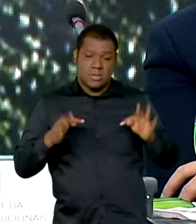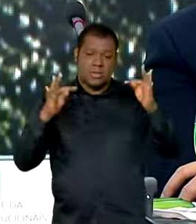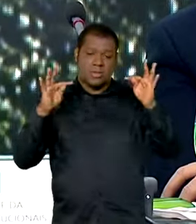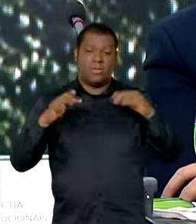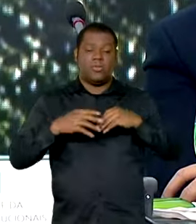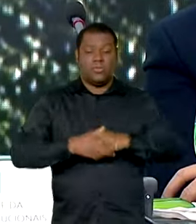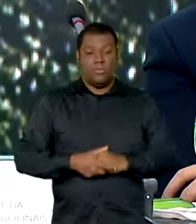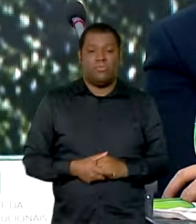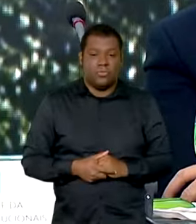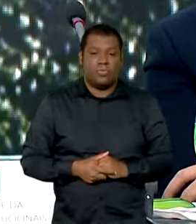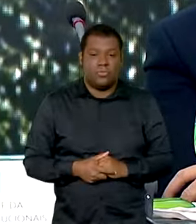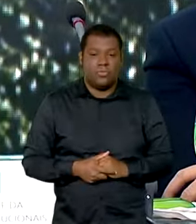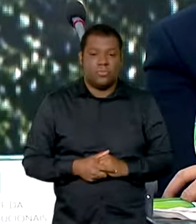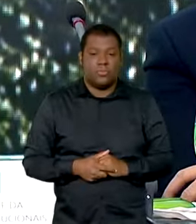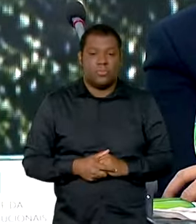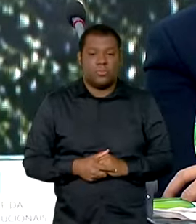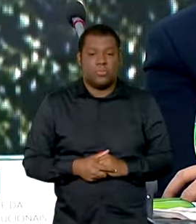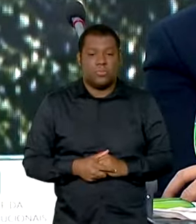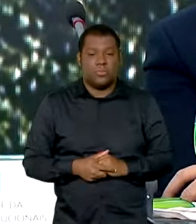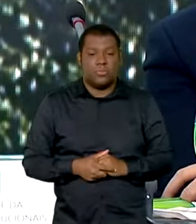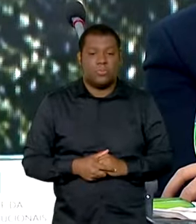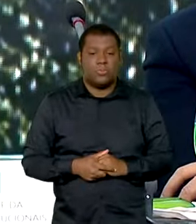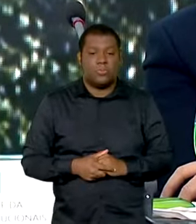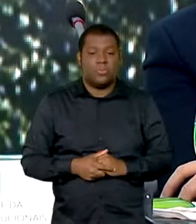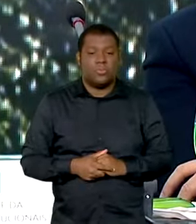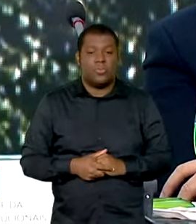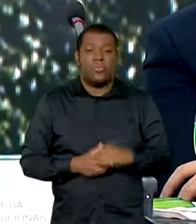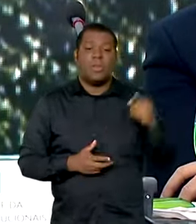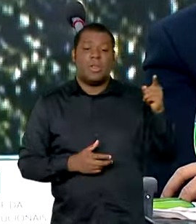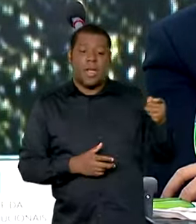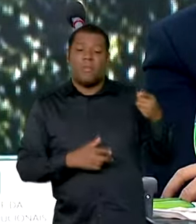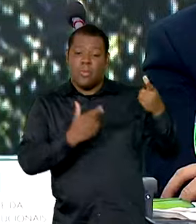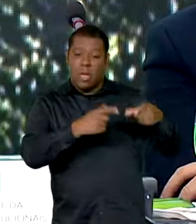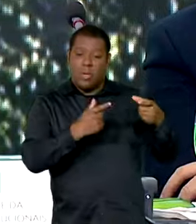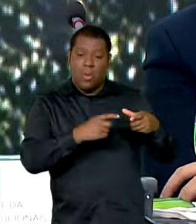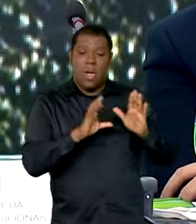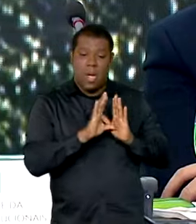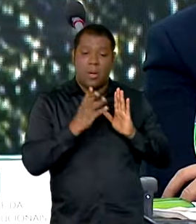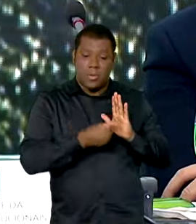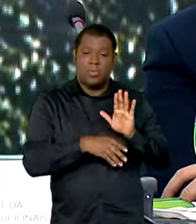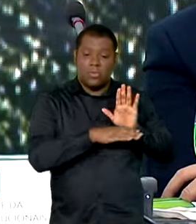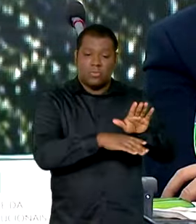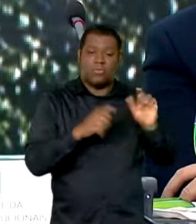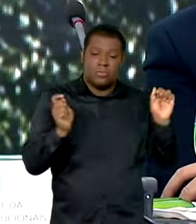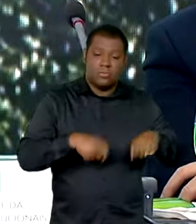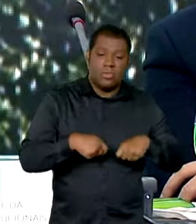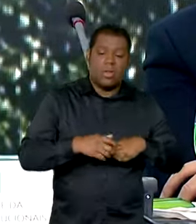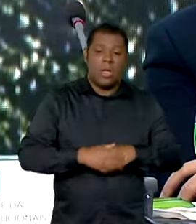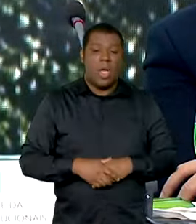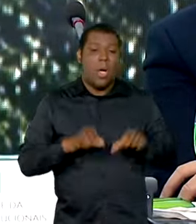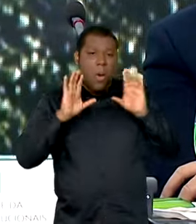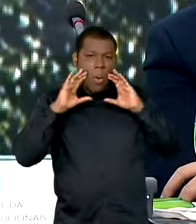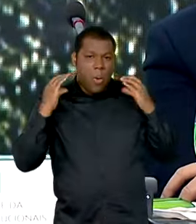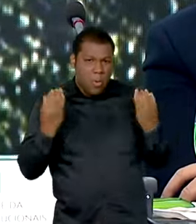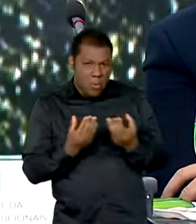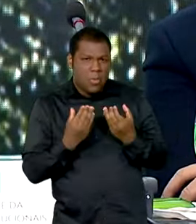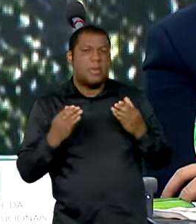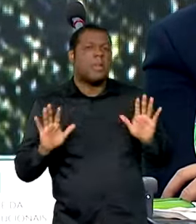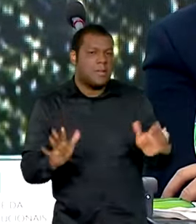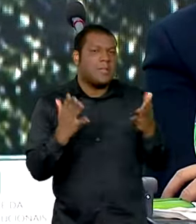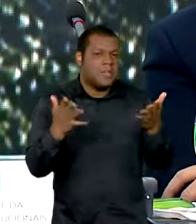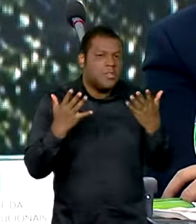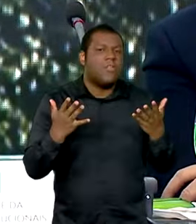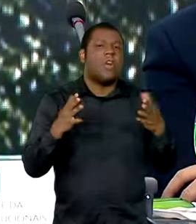dos dados científicos, como que ele se expressa ali na realidade local. Quem pode mobilizar a comunidade para proteger a Amazônia?